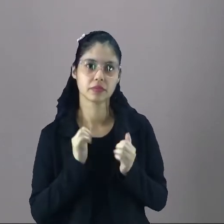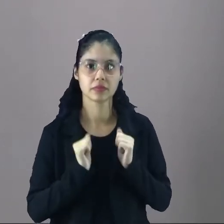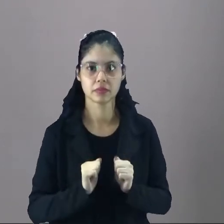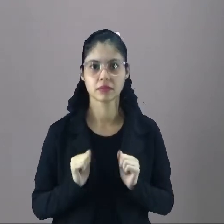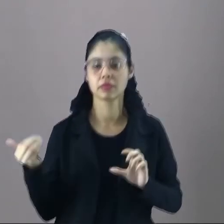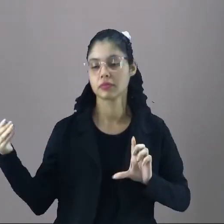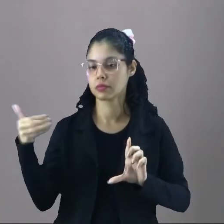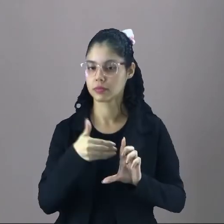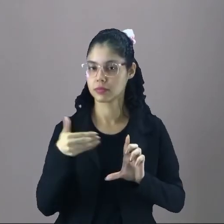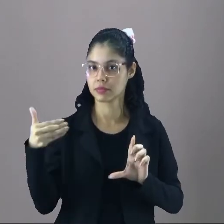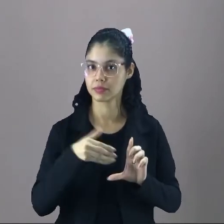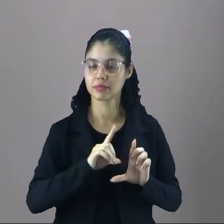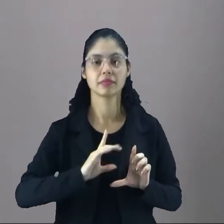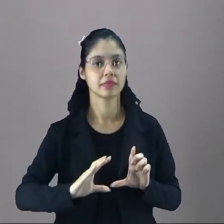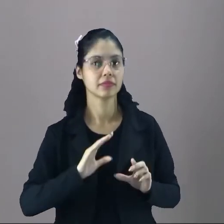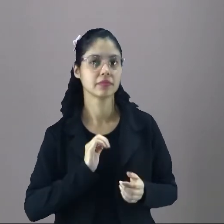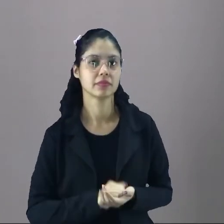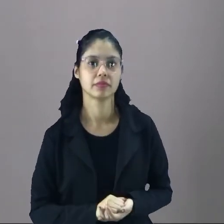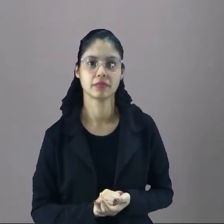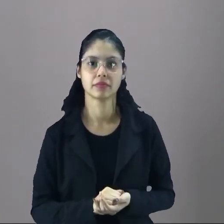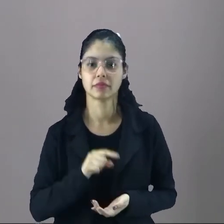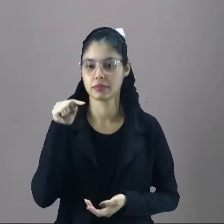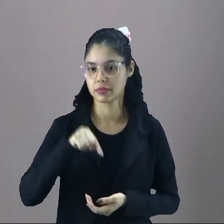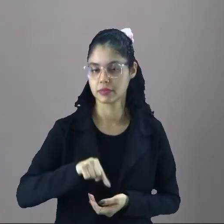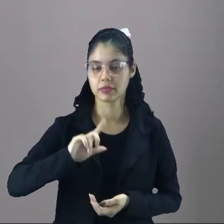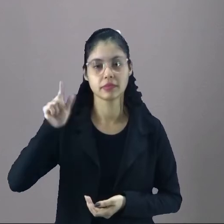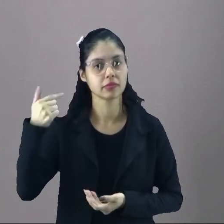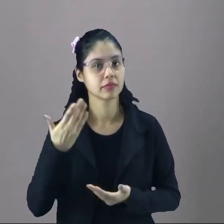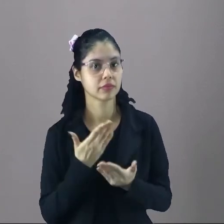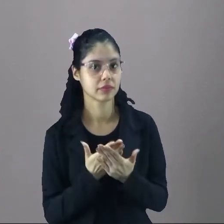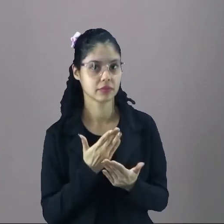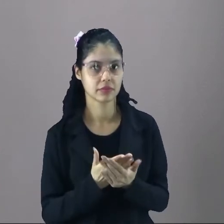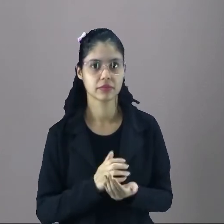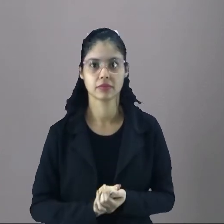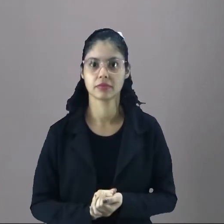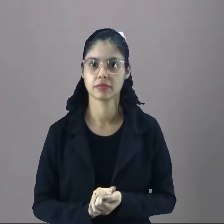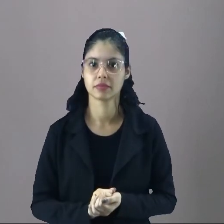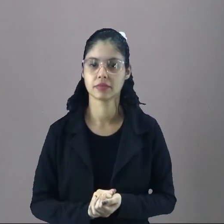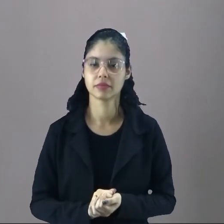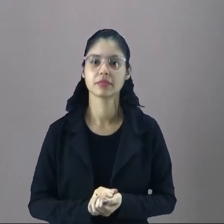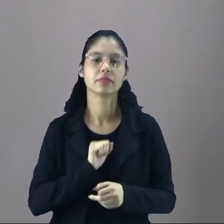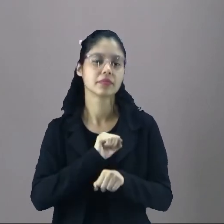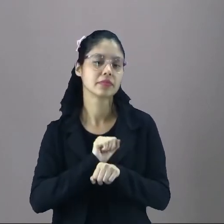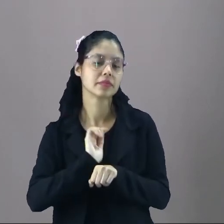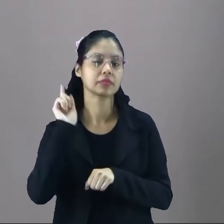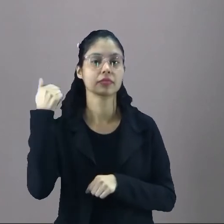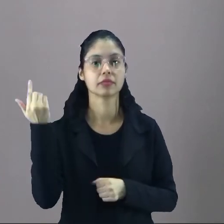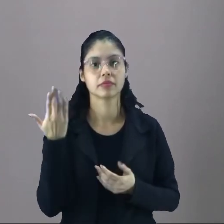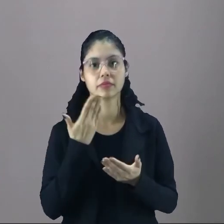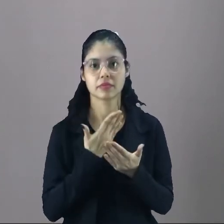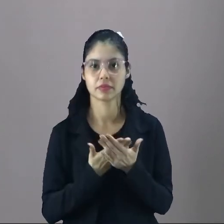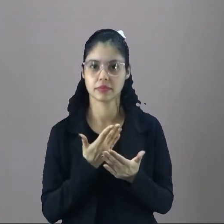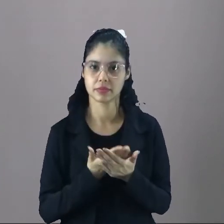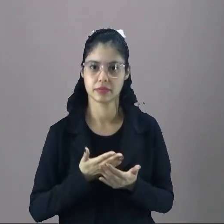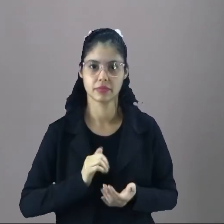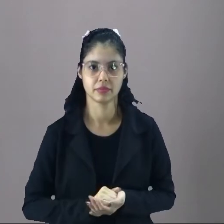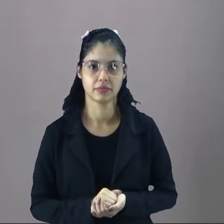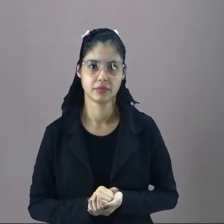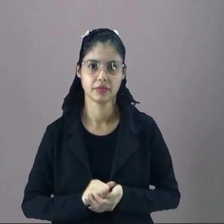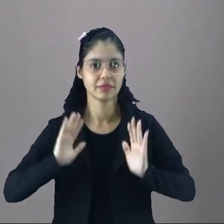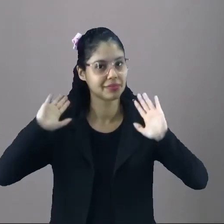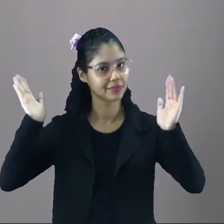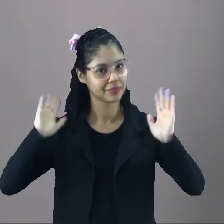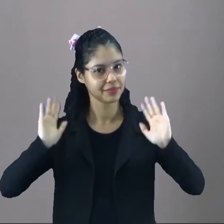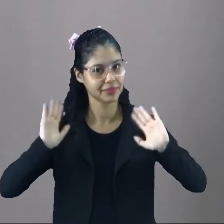vocês podem acessar a plataforma Eduque para assistir essa e outras aulas. E eu aguardo vocês para a nossa próxima